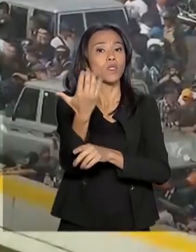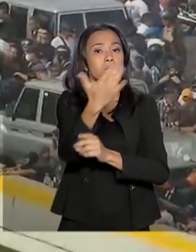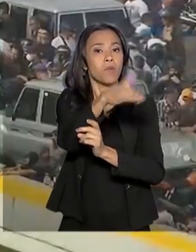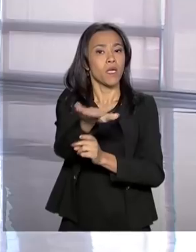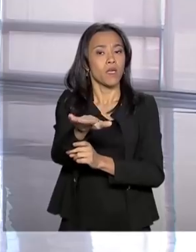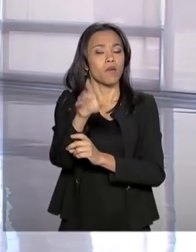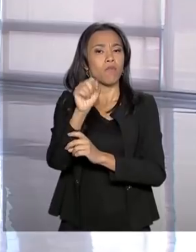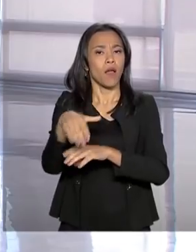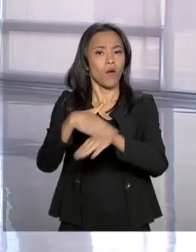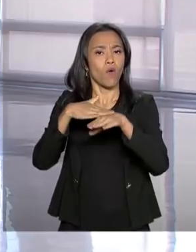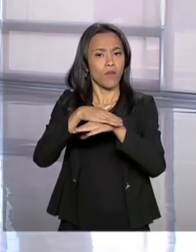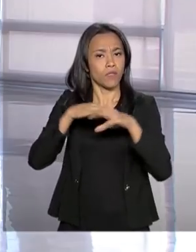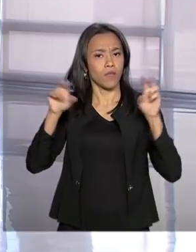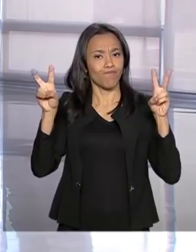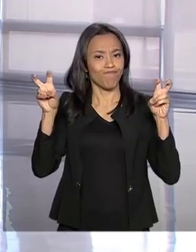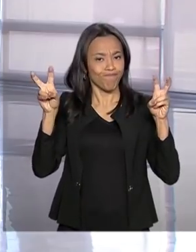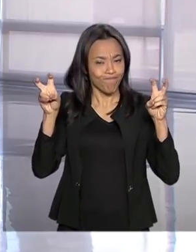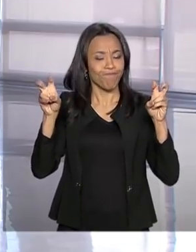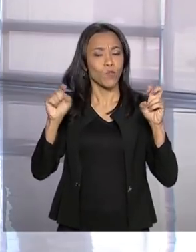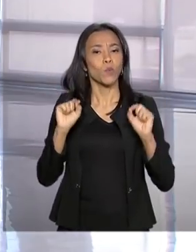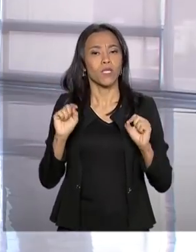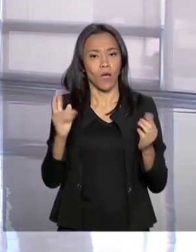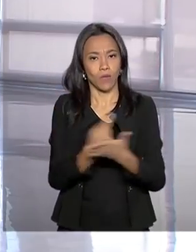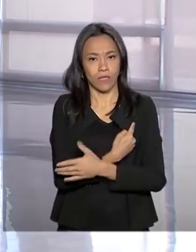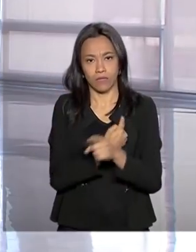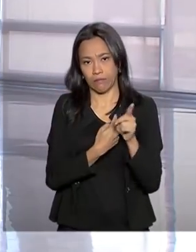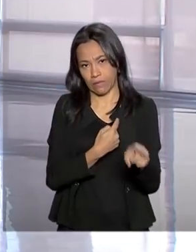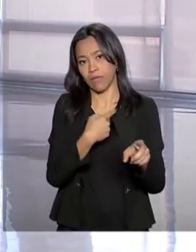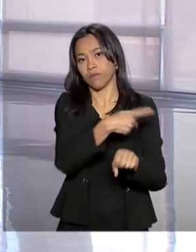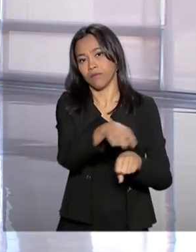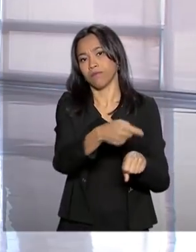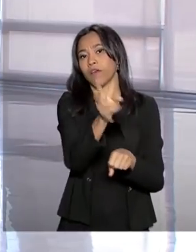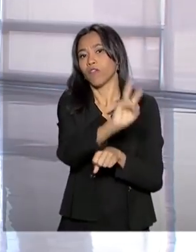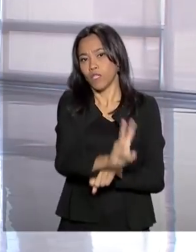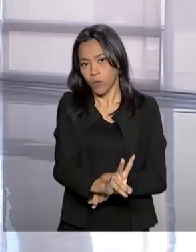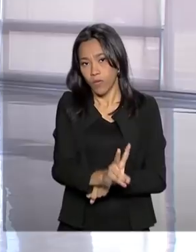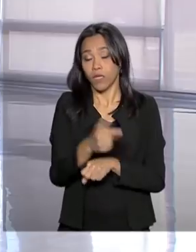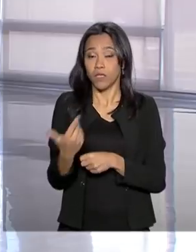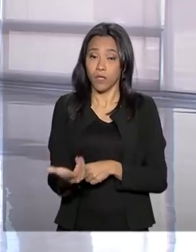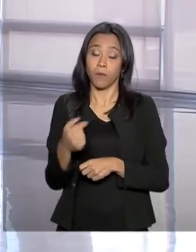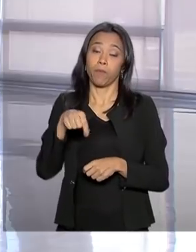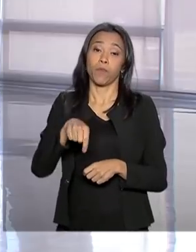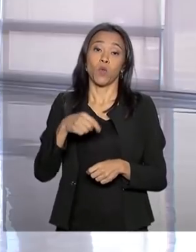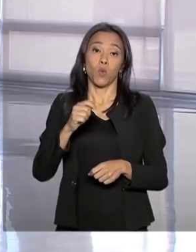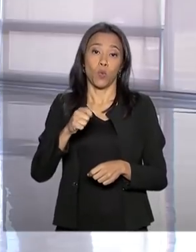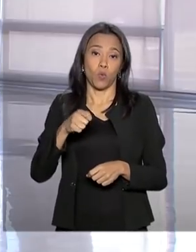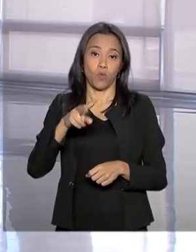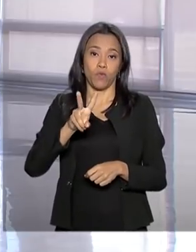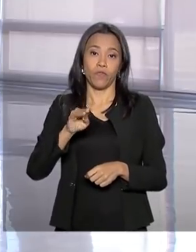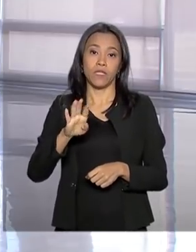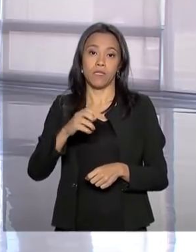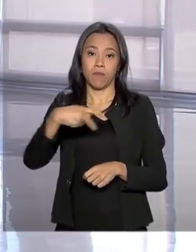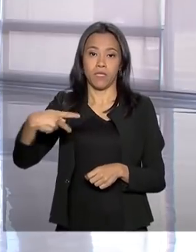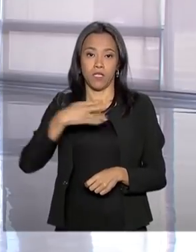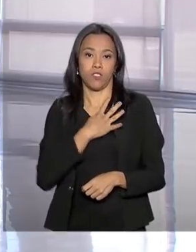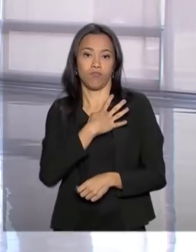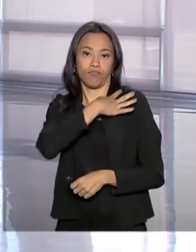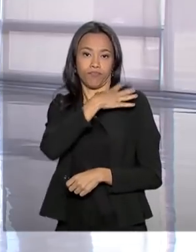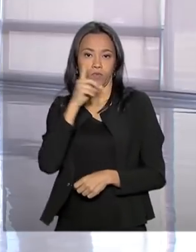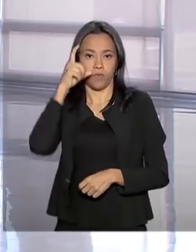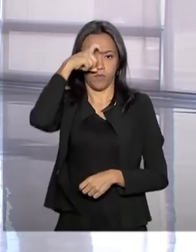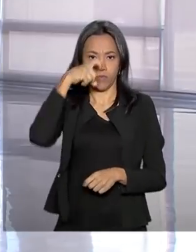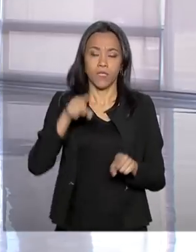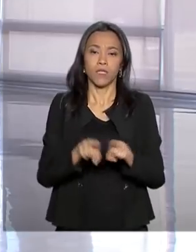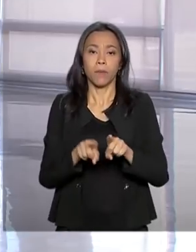para tratar exclusivamente da situação na Venezuela. Segundo Hamilton Mourão, vão participar dessa reunião o Gabinete de